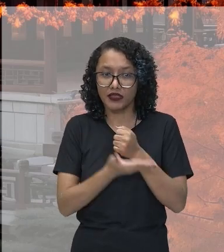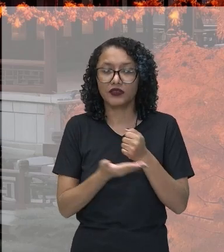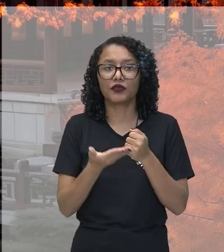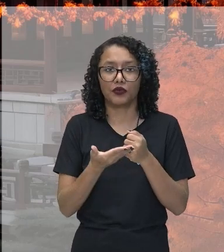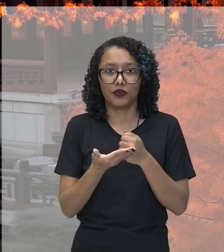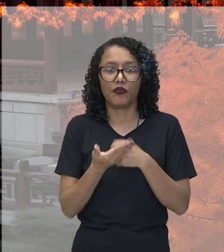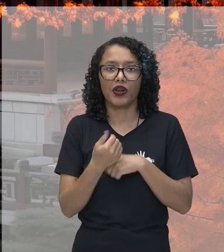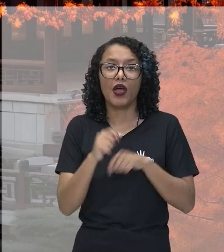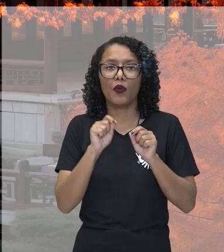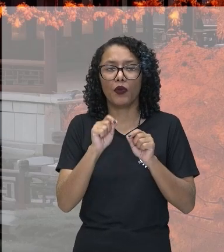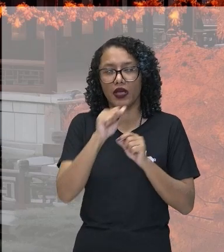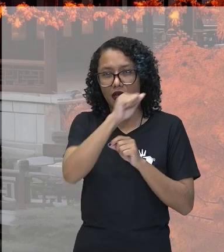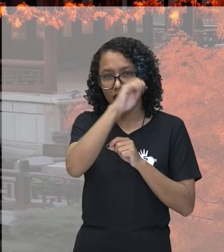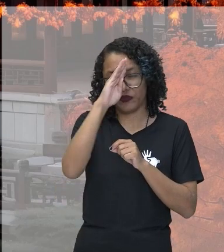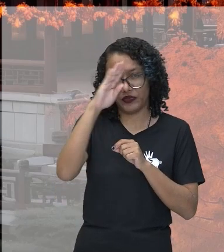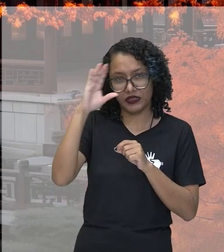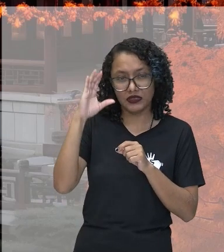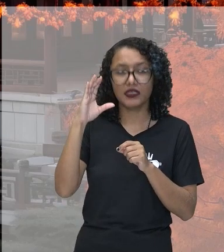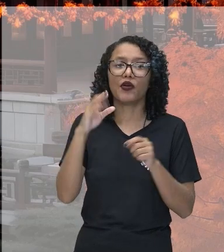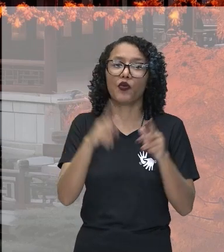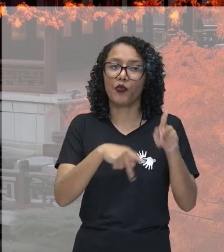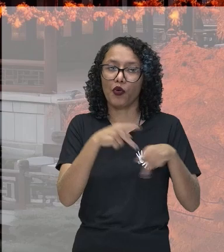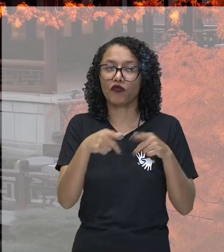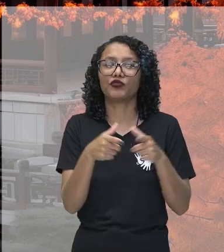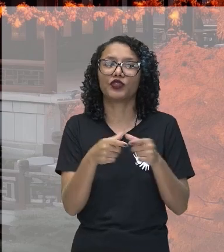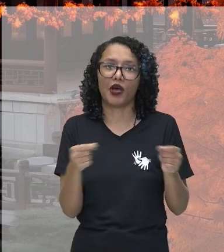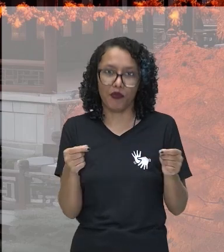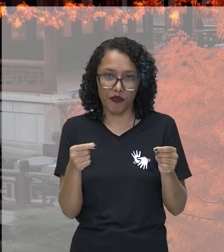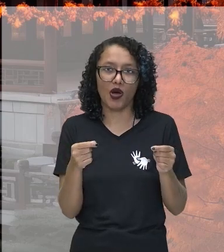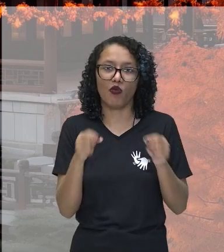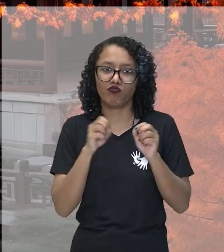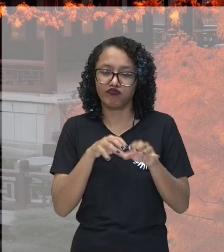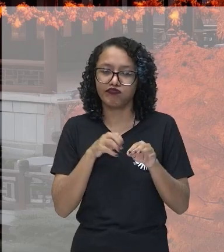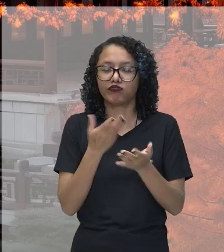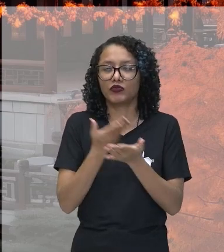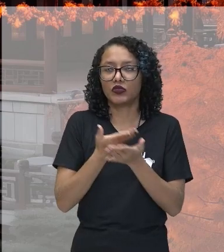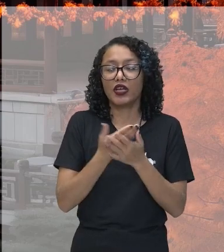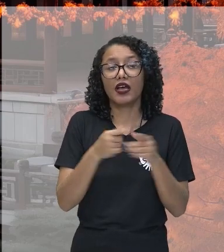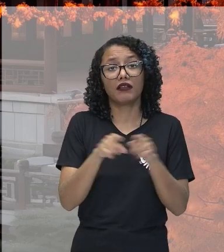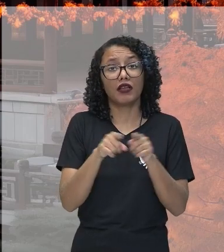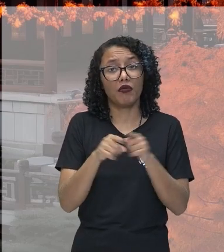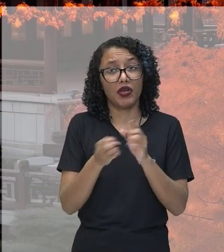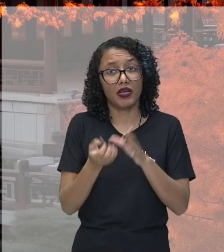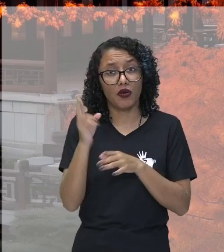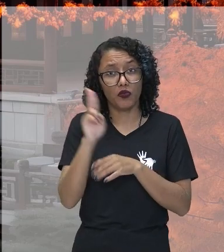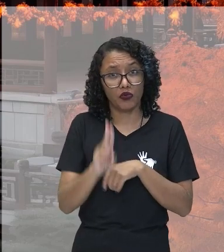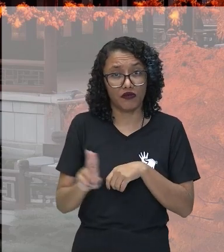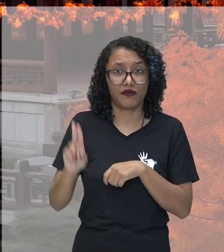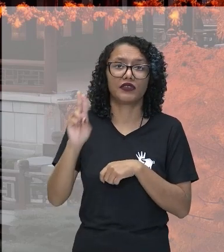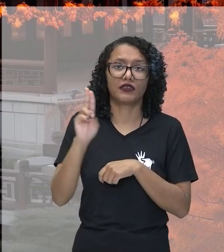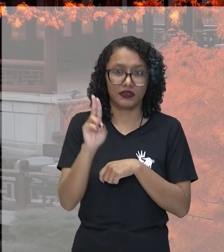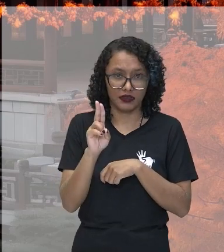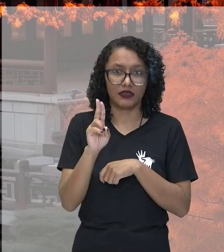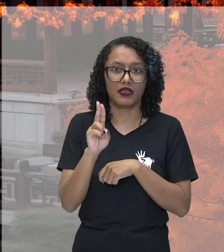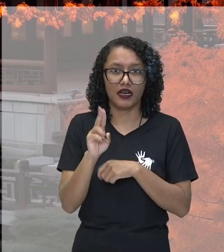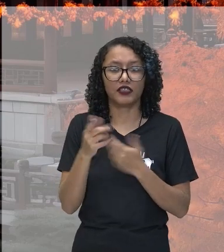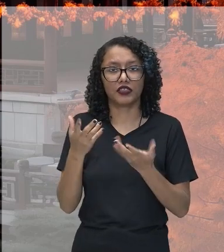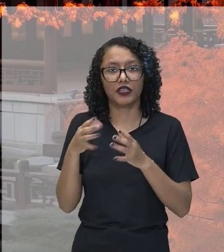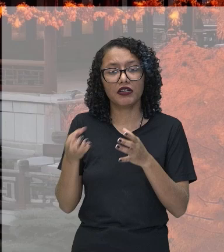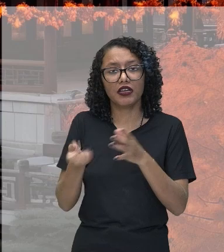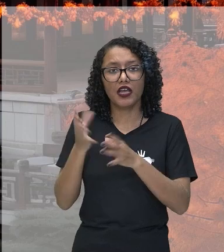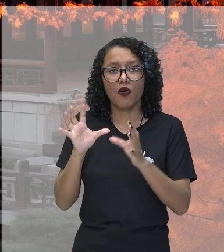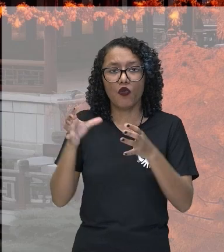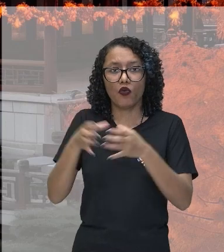e capacitar a população japonesa. E também a criação de universidades. Que vai formar a elite intelectual e